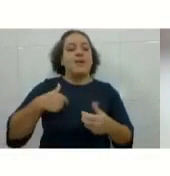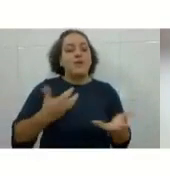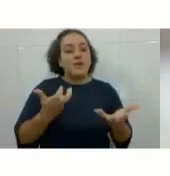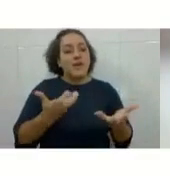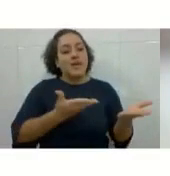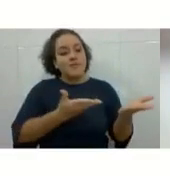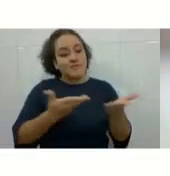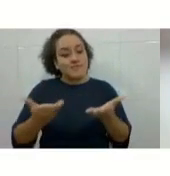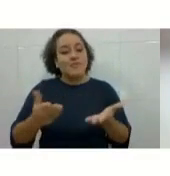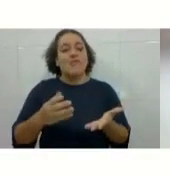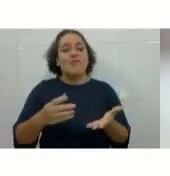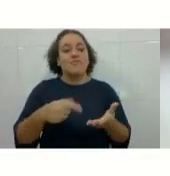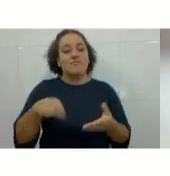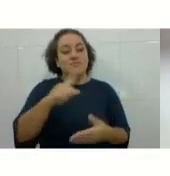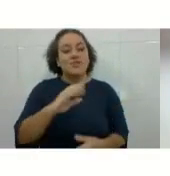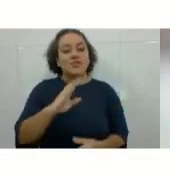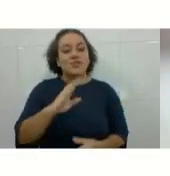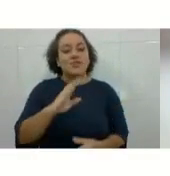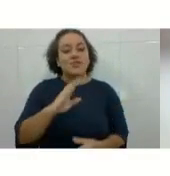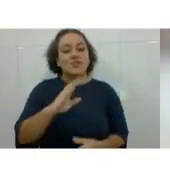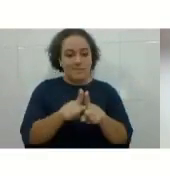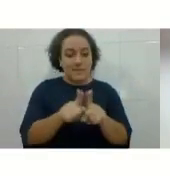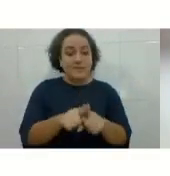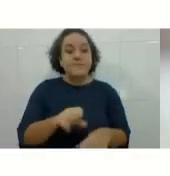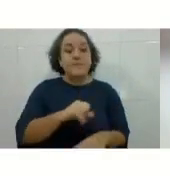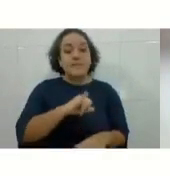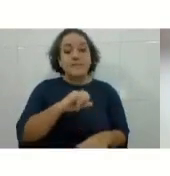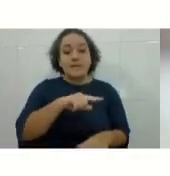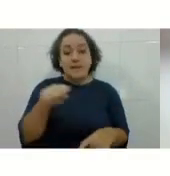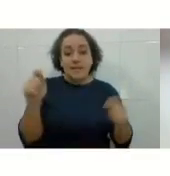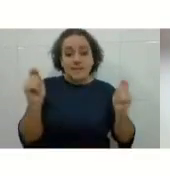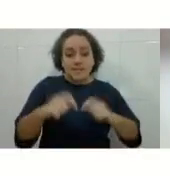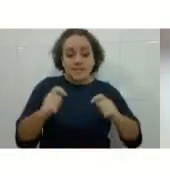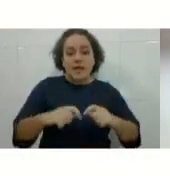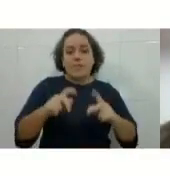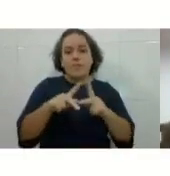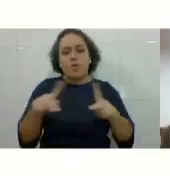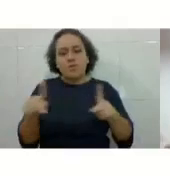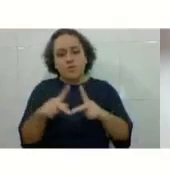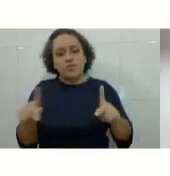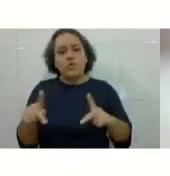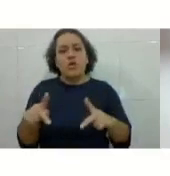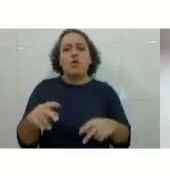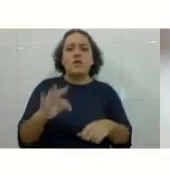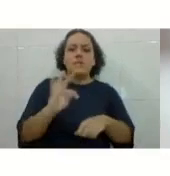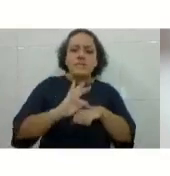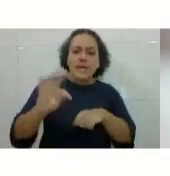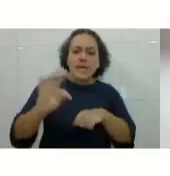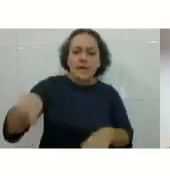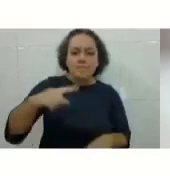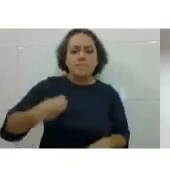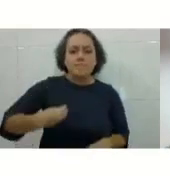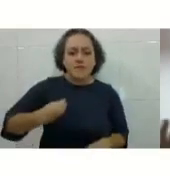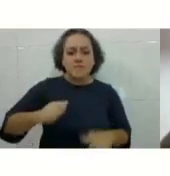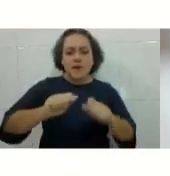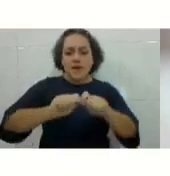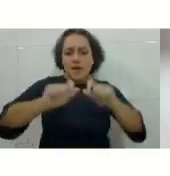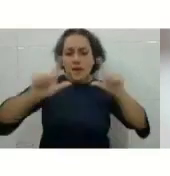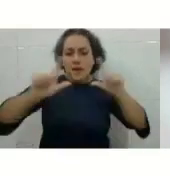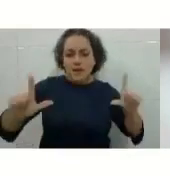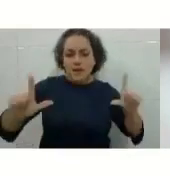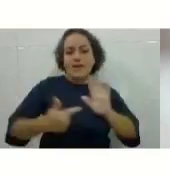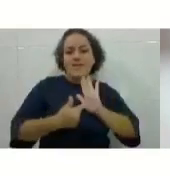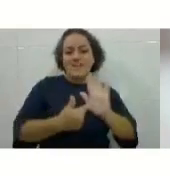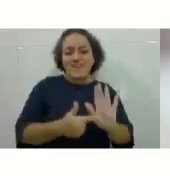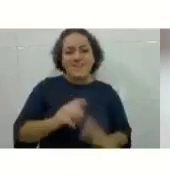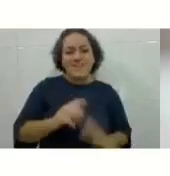conhecessem. Então, se vocês puderem, professores, técnicos puderem abrir a câmera aqui, falar um